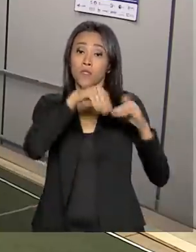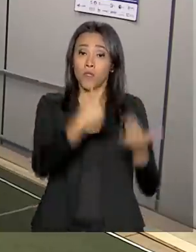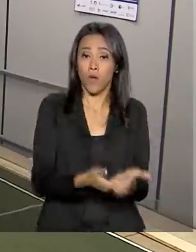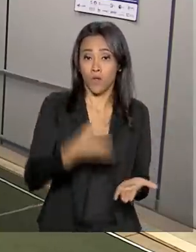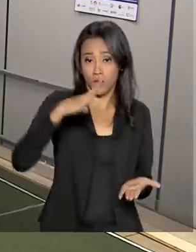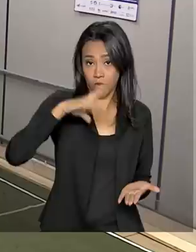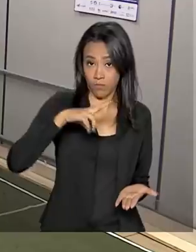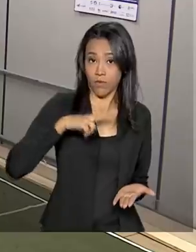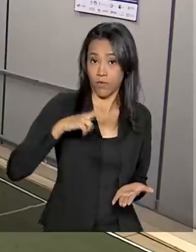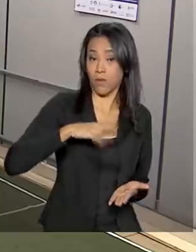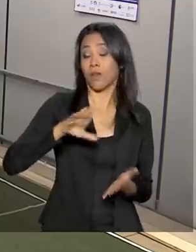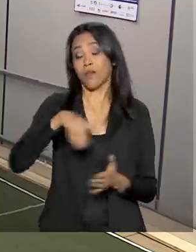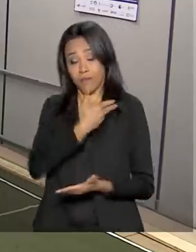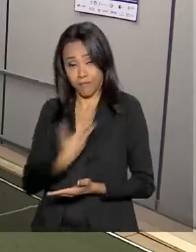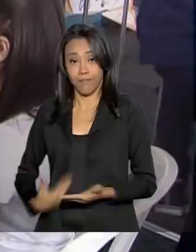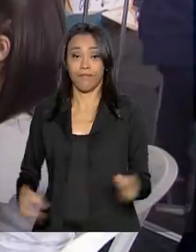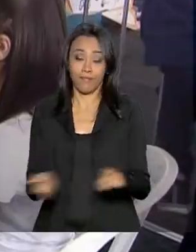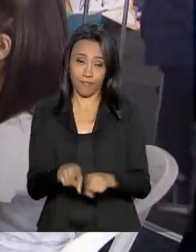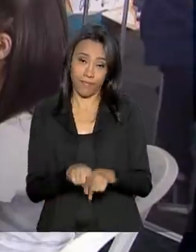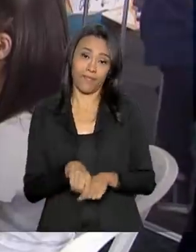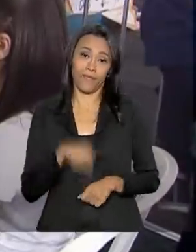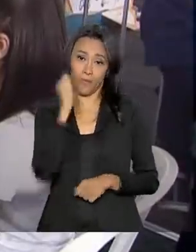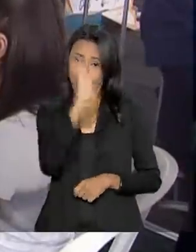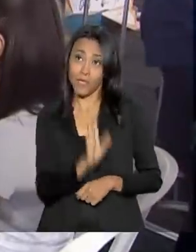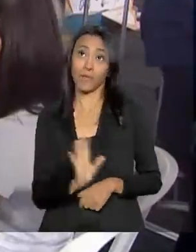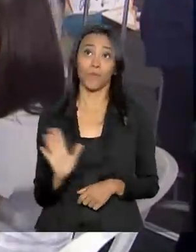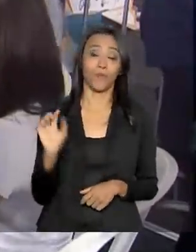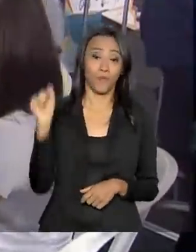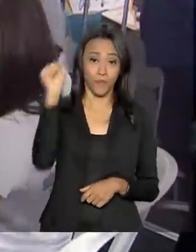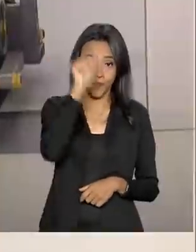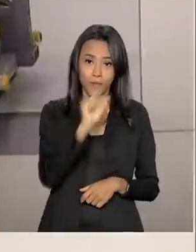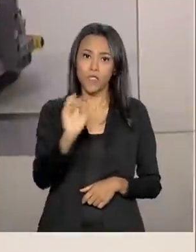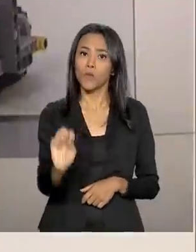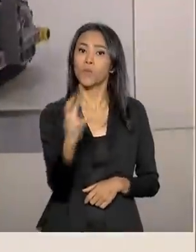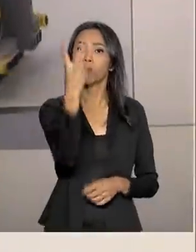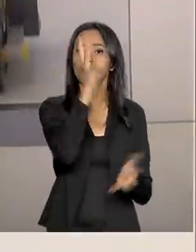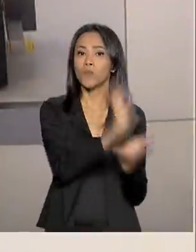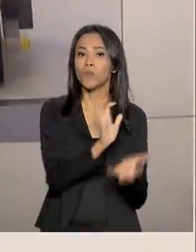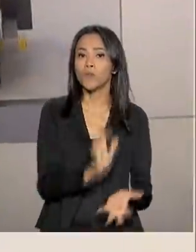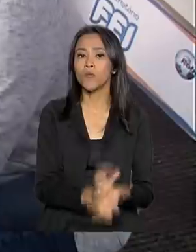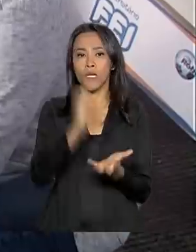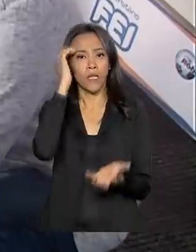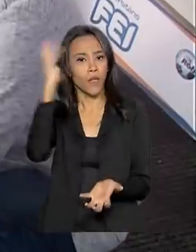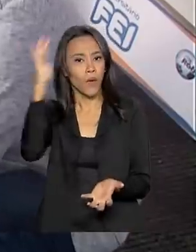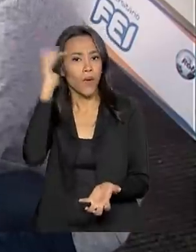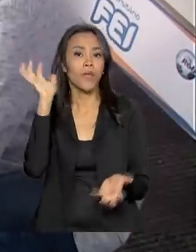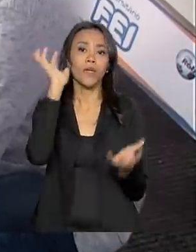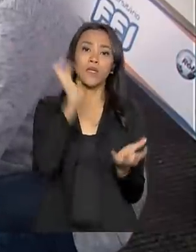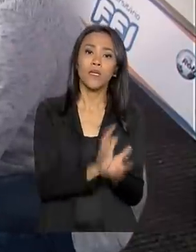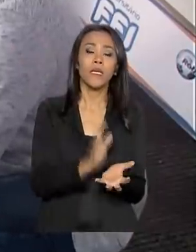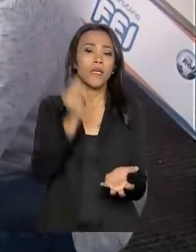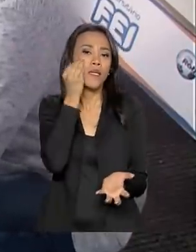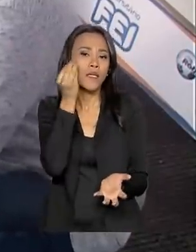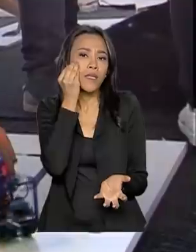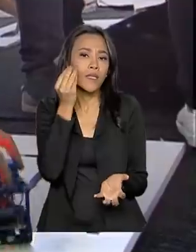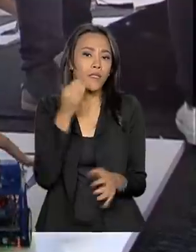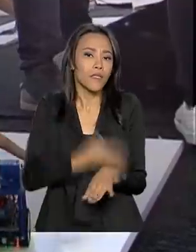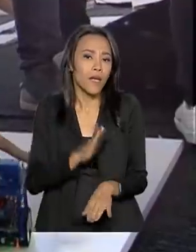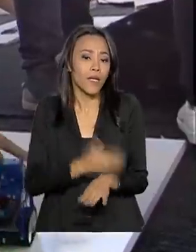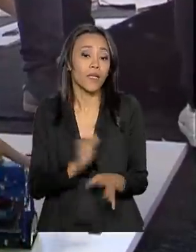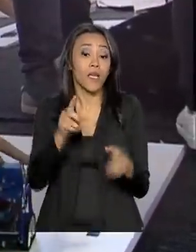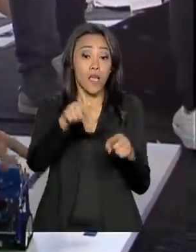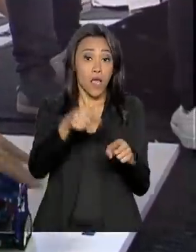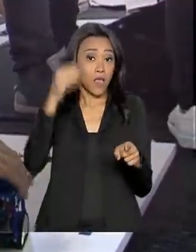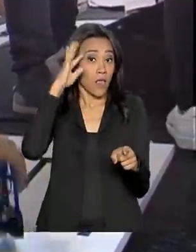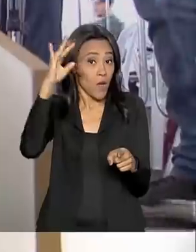particulares de todo o país. São duas modalidades, a teórica e a prática. Na teórica, são testados conhecimentos